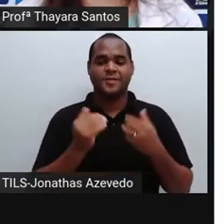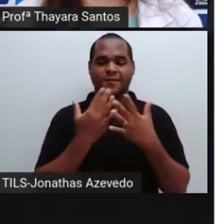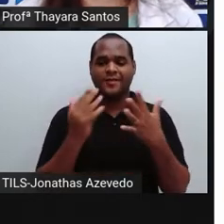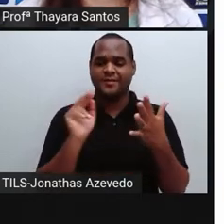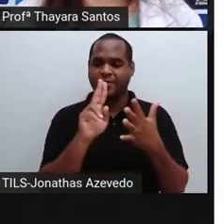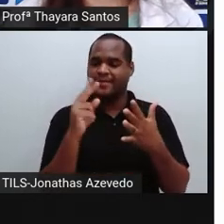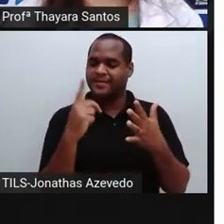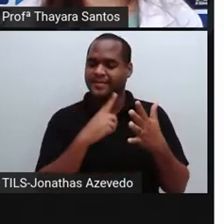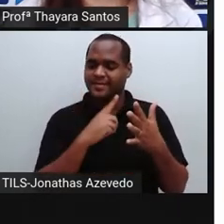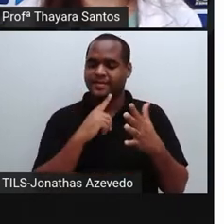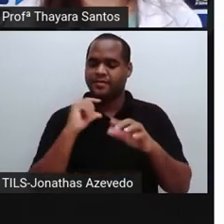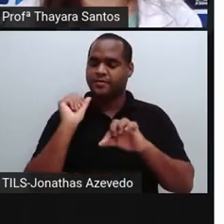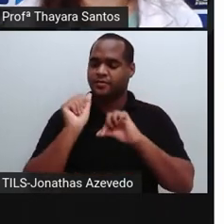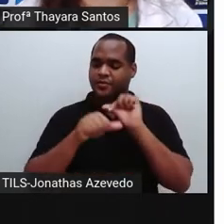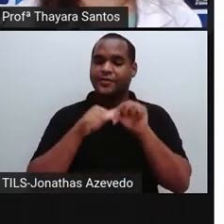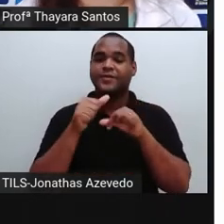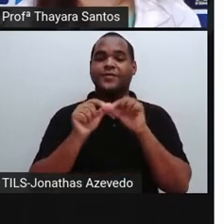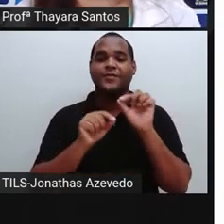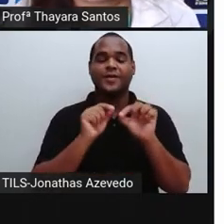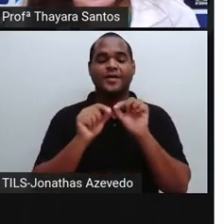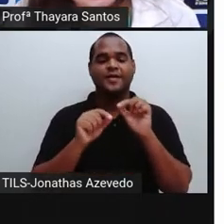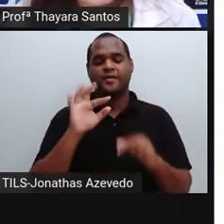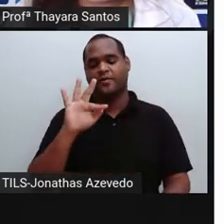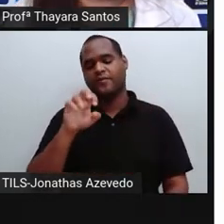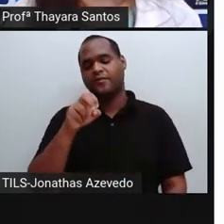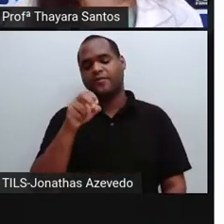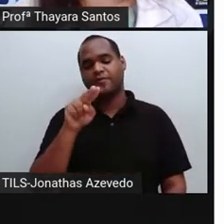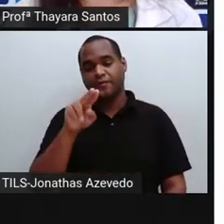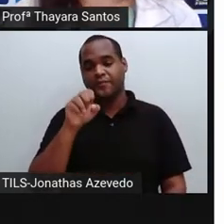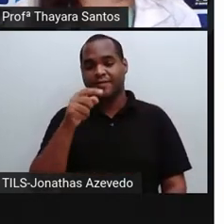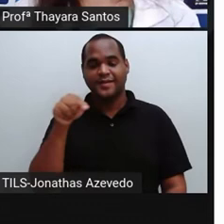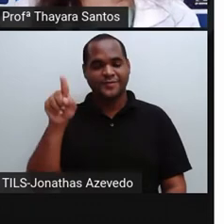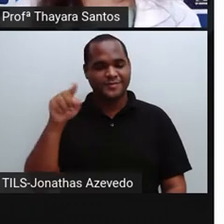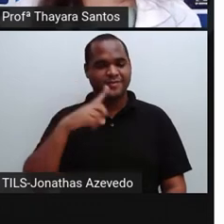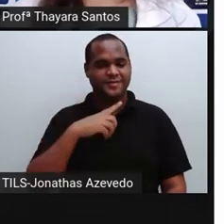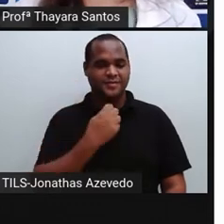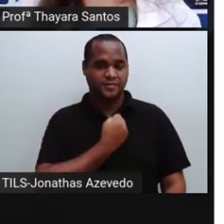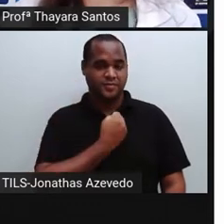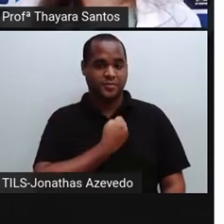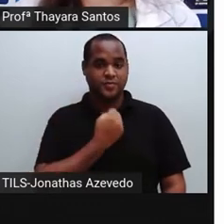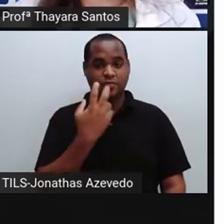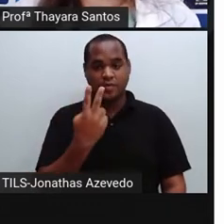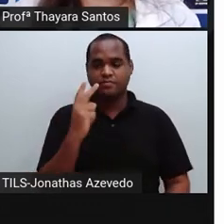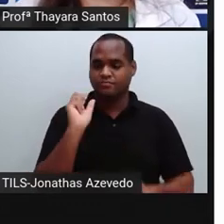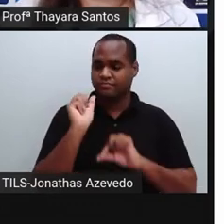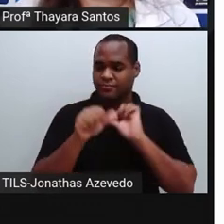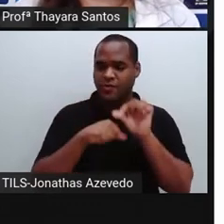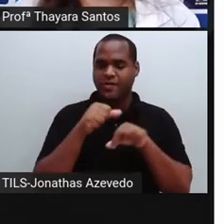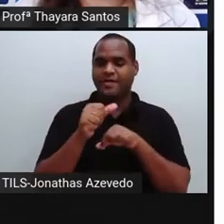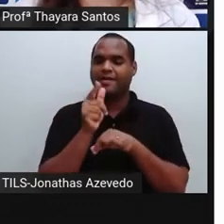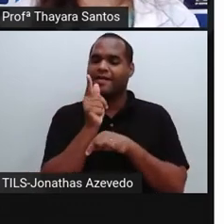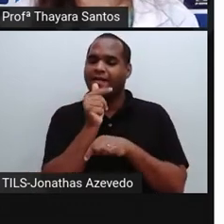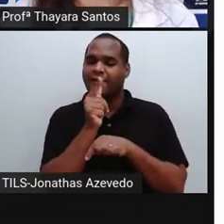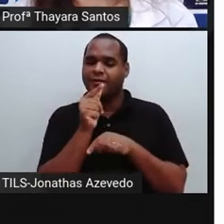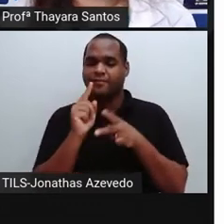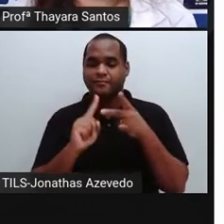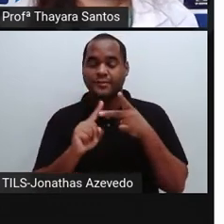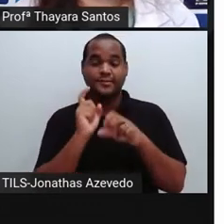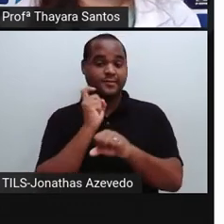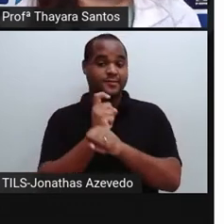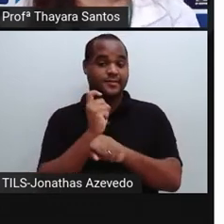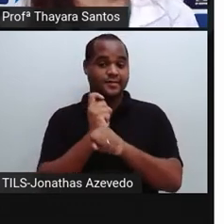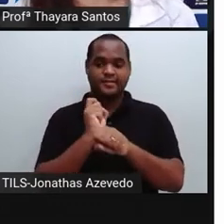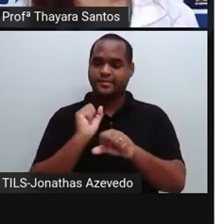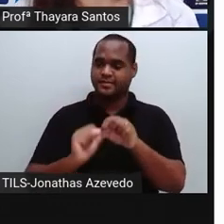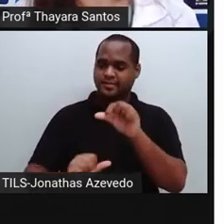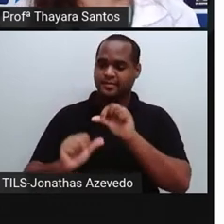o nome dessa mudança aí de fusão. Número dois está passando. estado líquido para o estado sólido. É